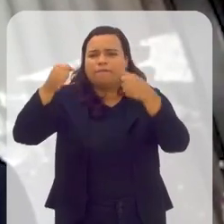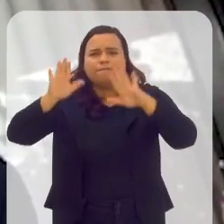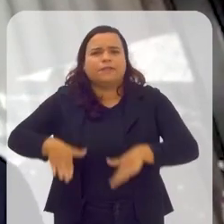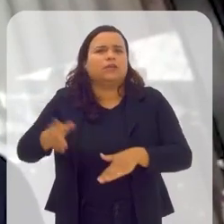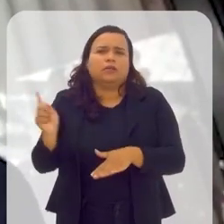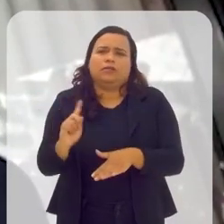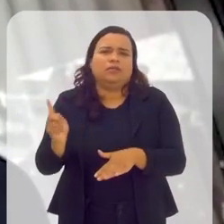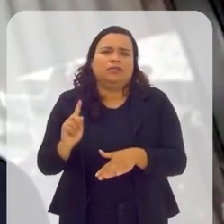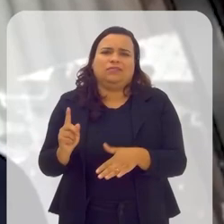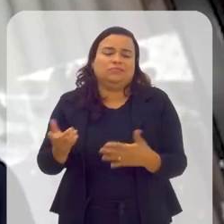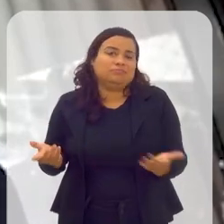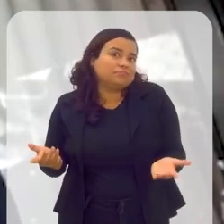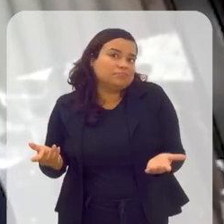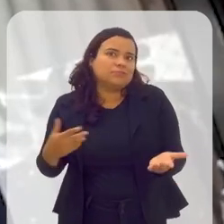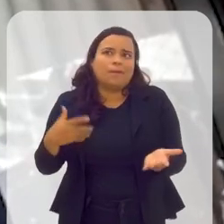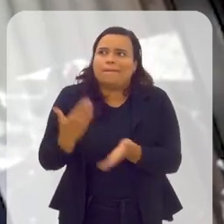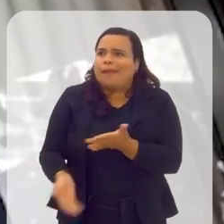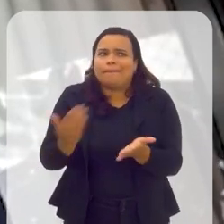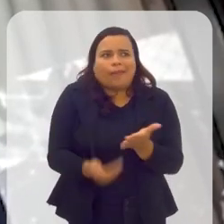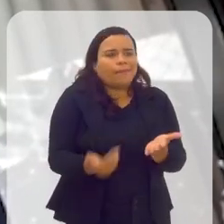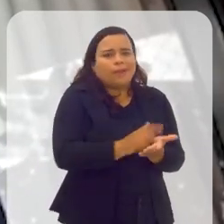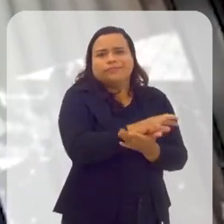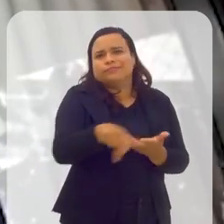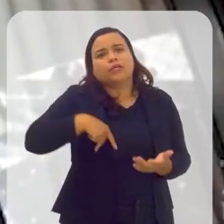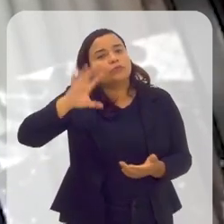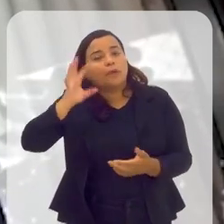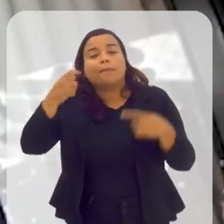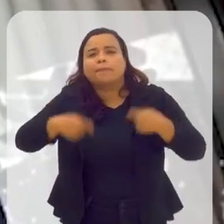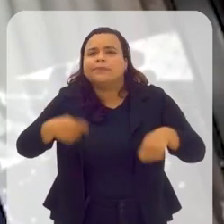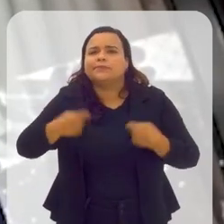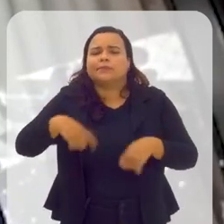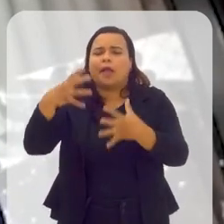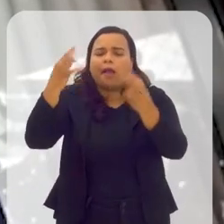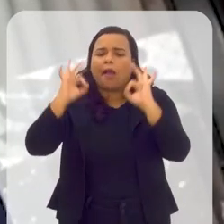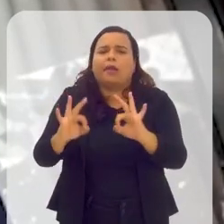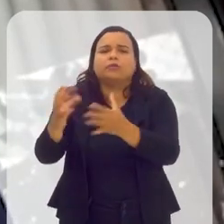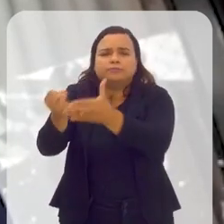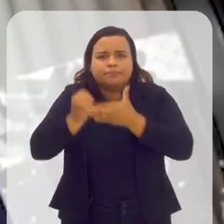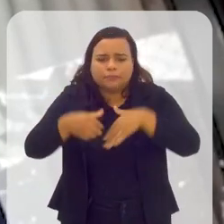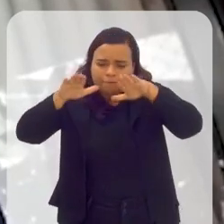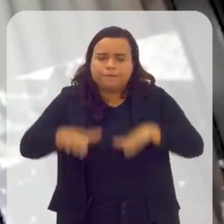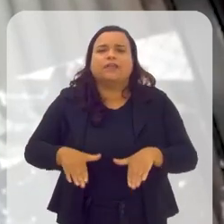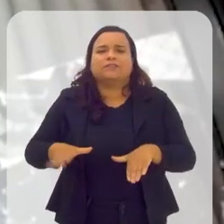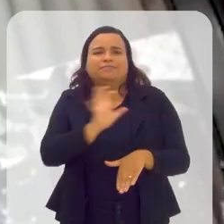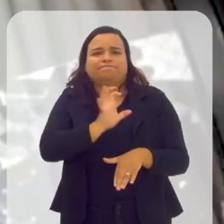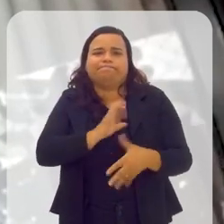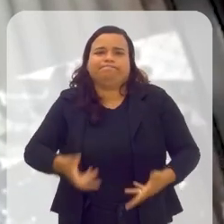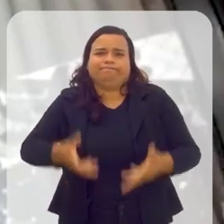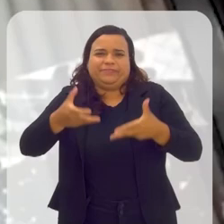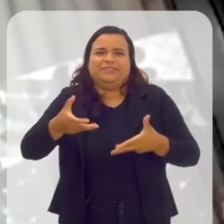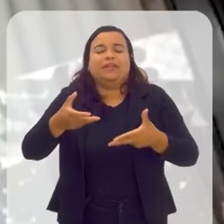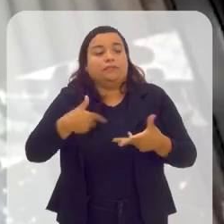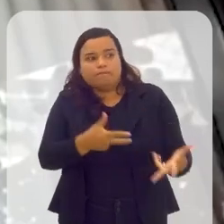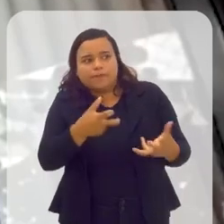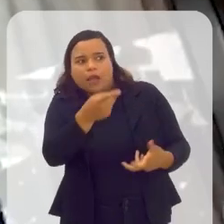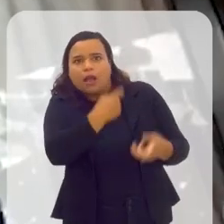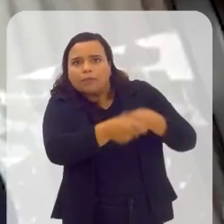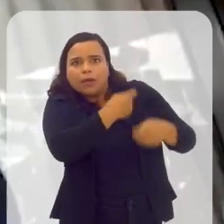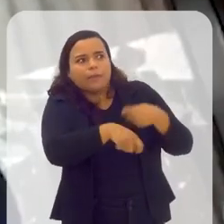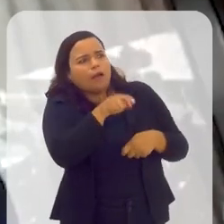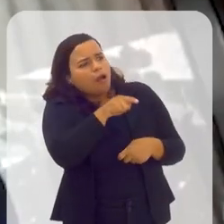o destino não fica aqui na origem e a gente precisa encontrar soluções que garantam que essa riqueza fique aqui e eu espero que eles observem no